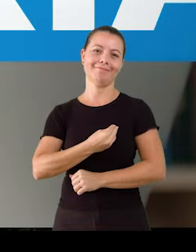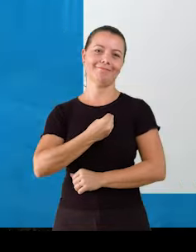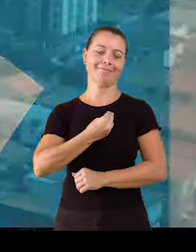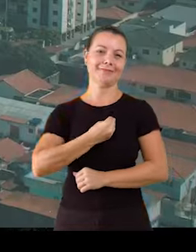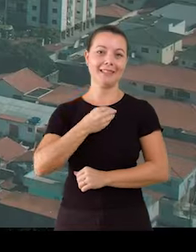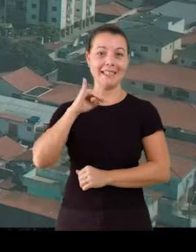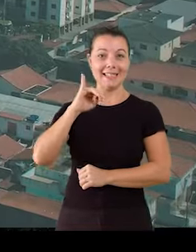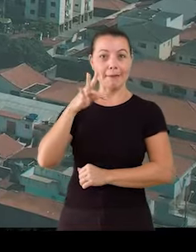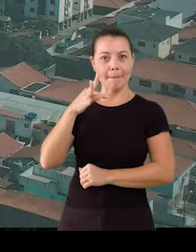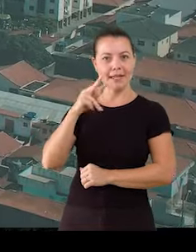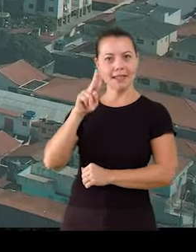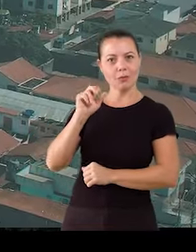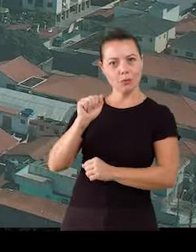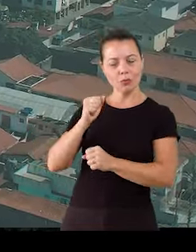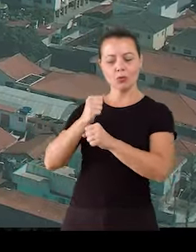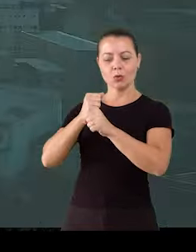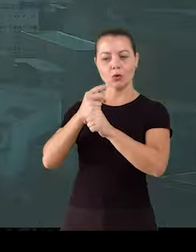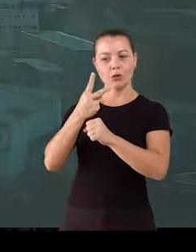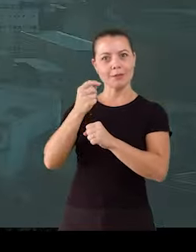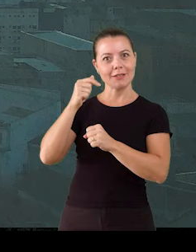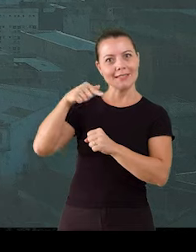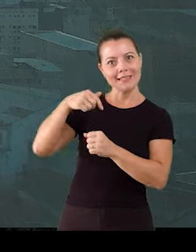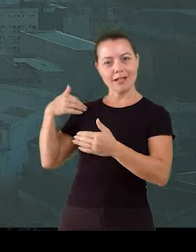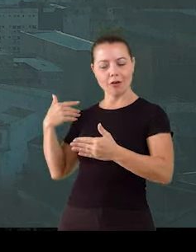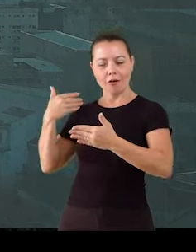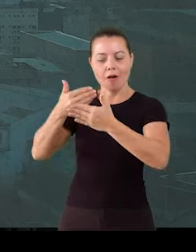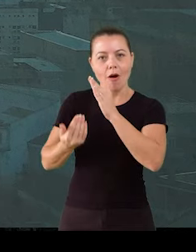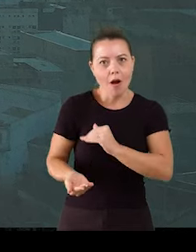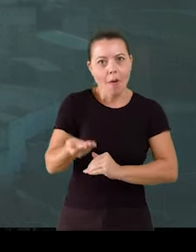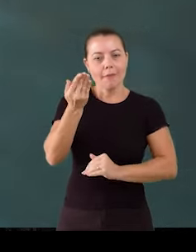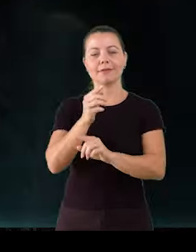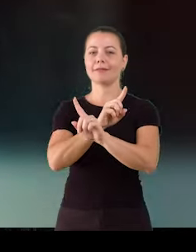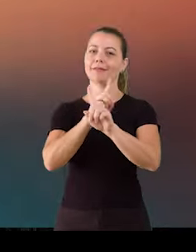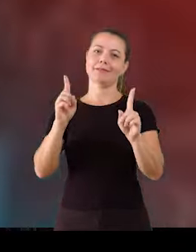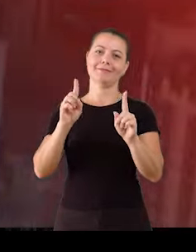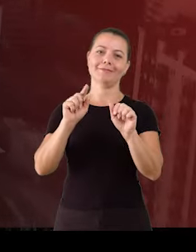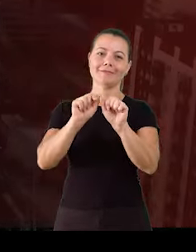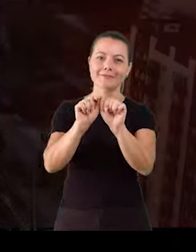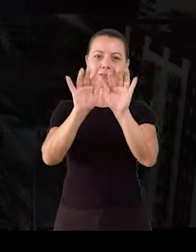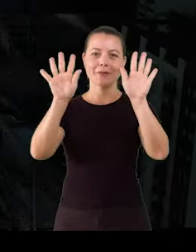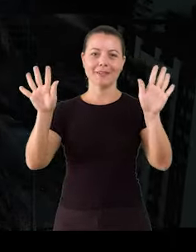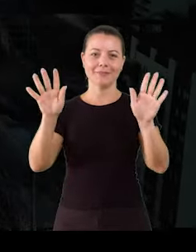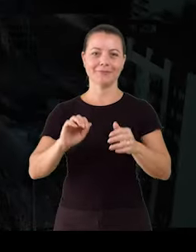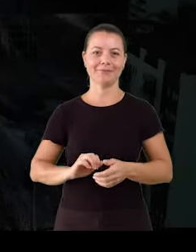história. E tudo isso sem aumentar o IPTU desde 2017. Cidade de Guarulhos. Cidade Guarulhos